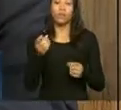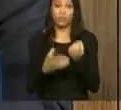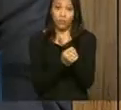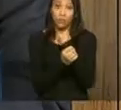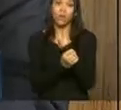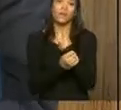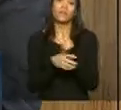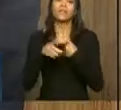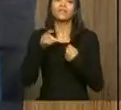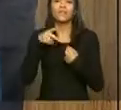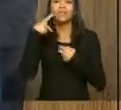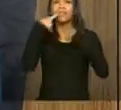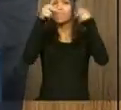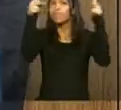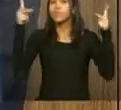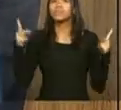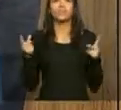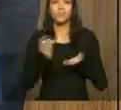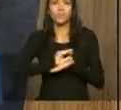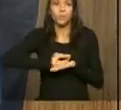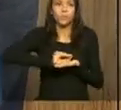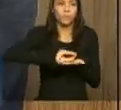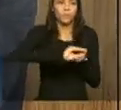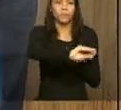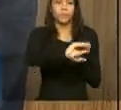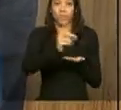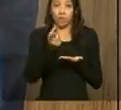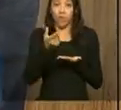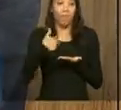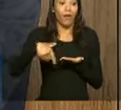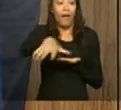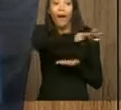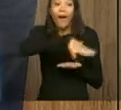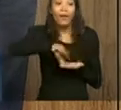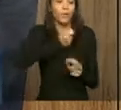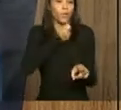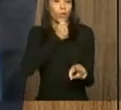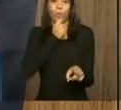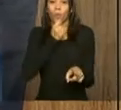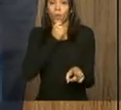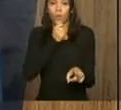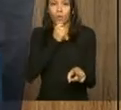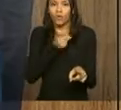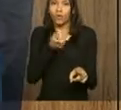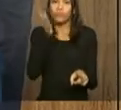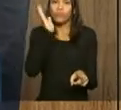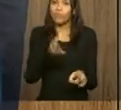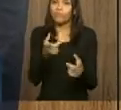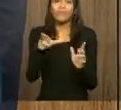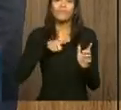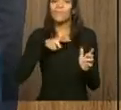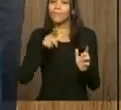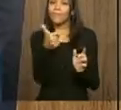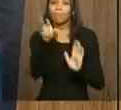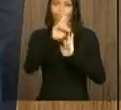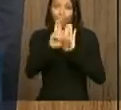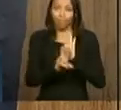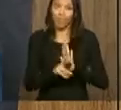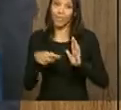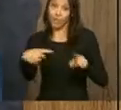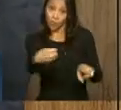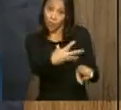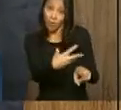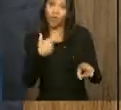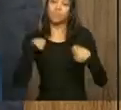dirigir os seus investimentos para áreas não reguladas. Então, é uma área onde sempre vai haver inovações que vão ter que ser acompanhadas e